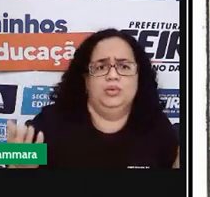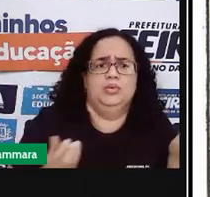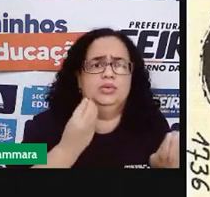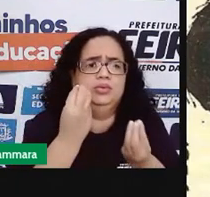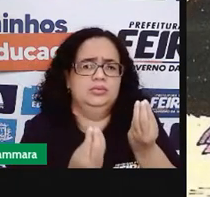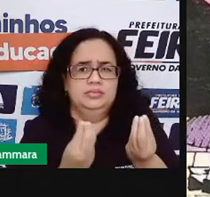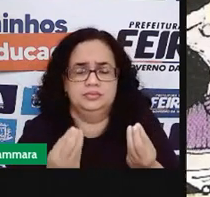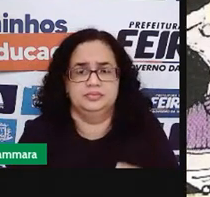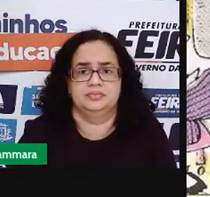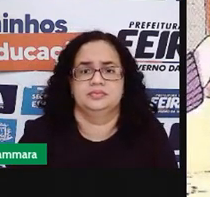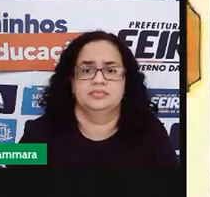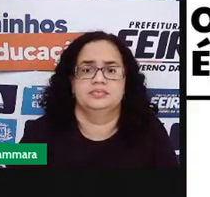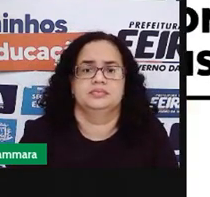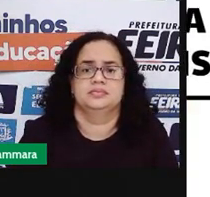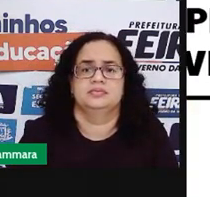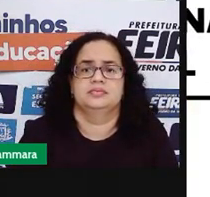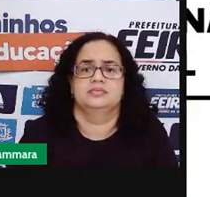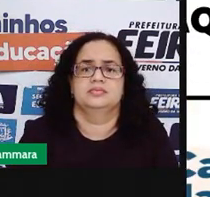bom,